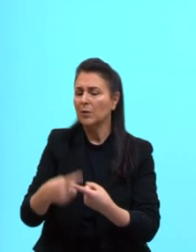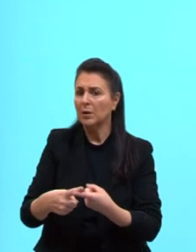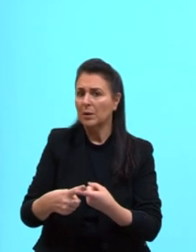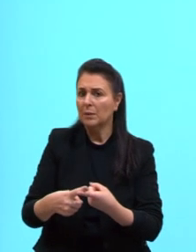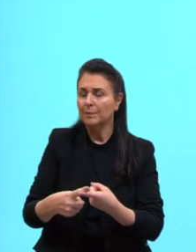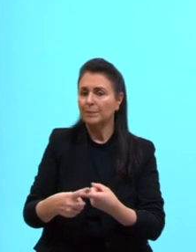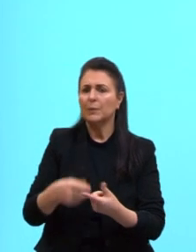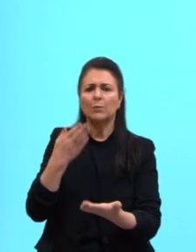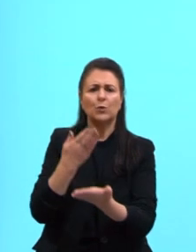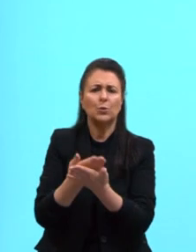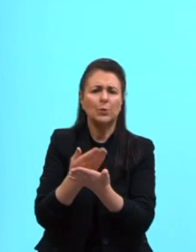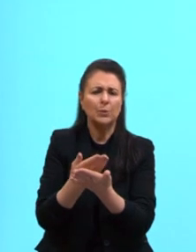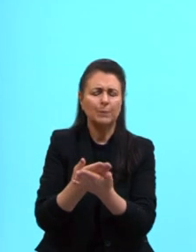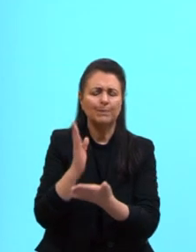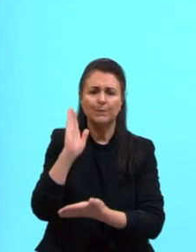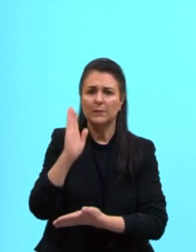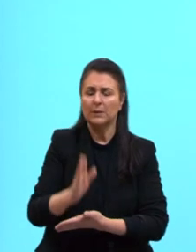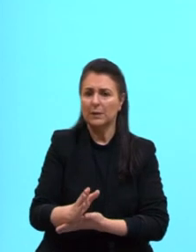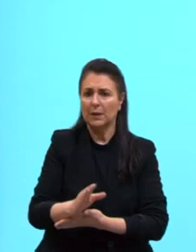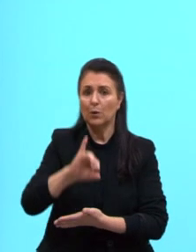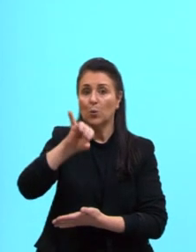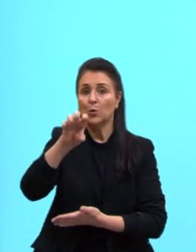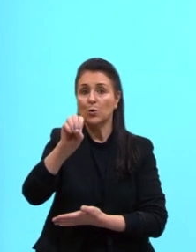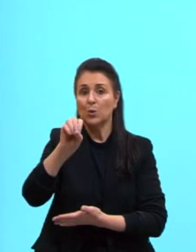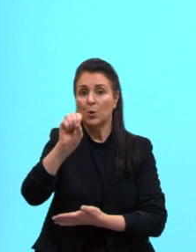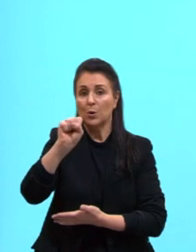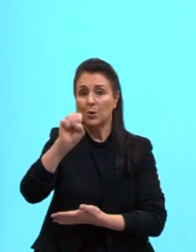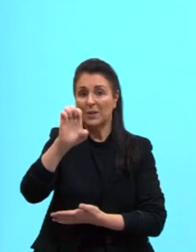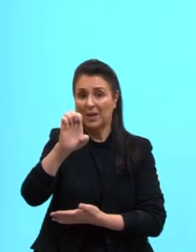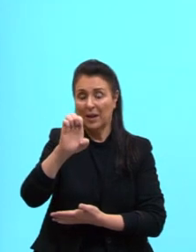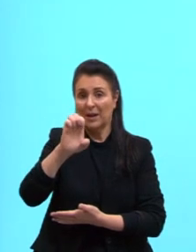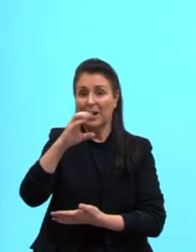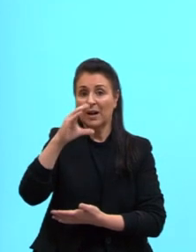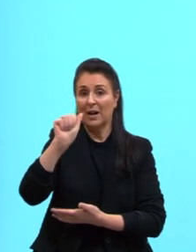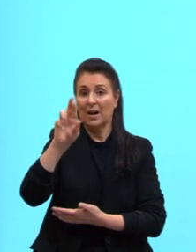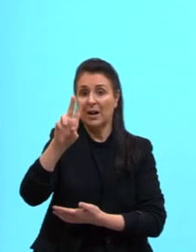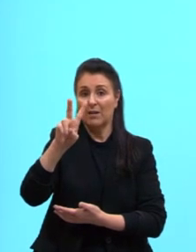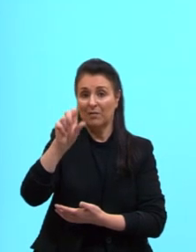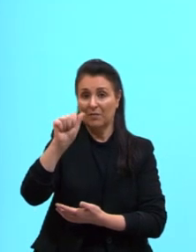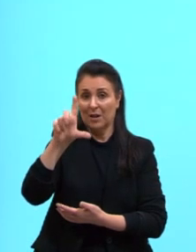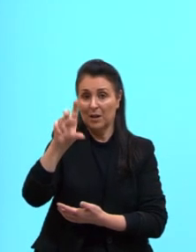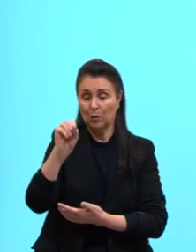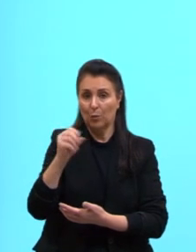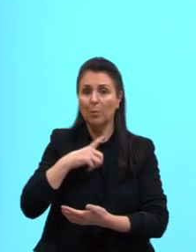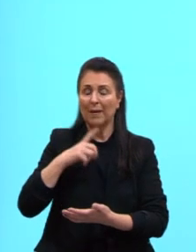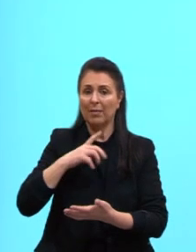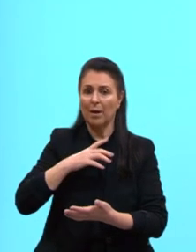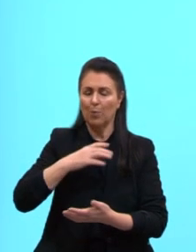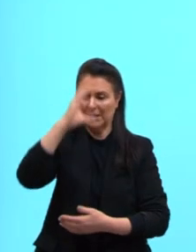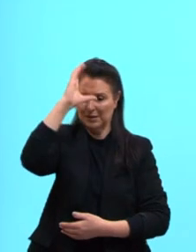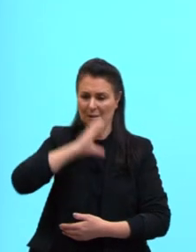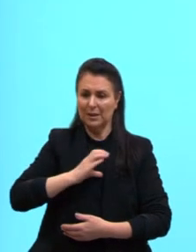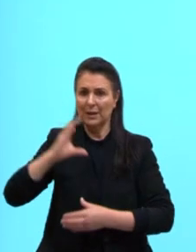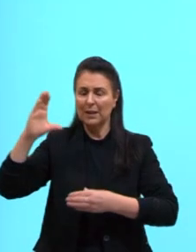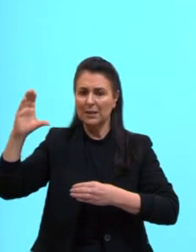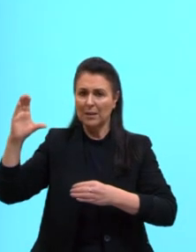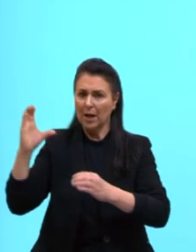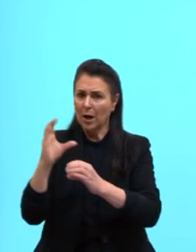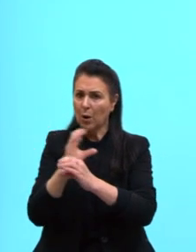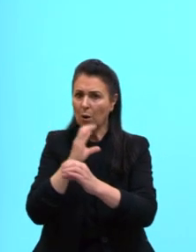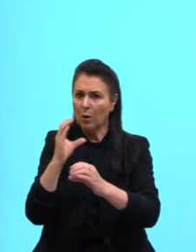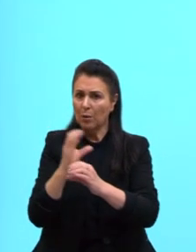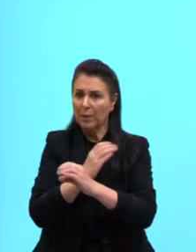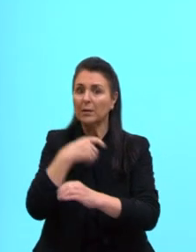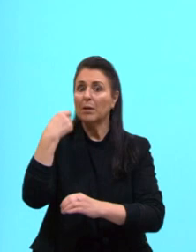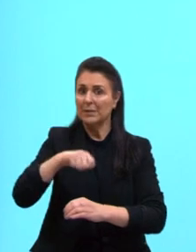já é estudado pelo historiador José Murilo de Carvalho, para que haja uma cidadania completa no Brasil, é necessário a coexistência